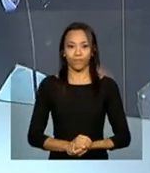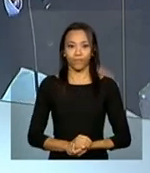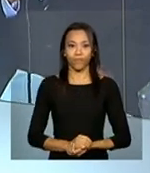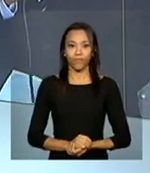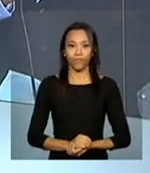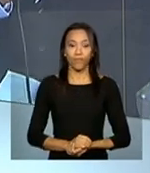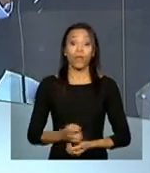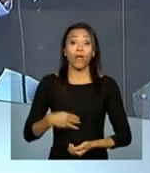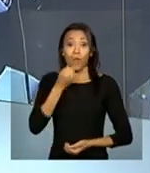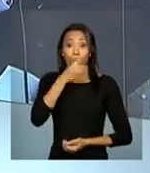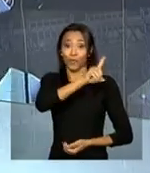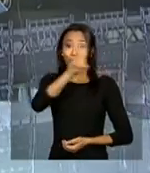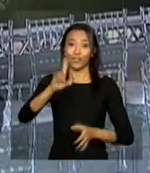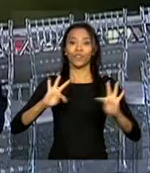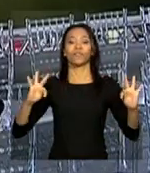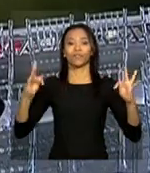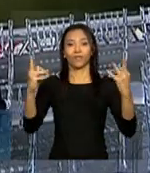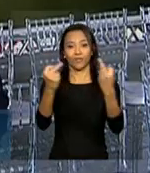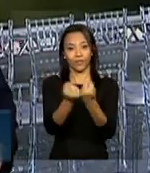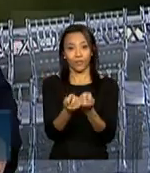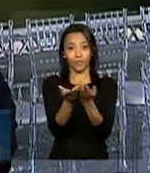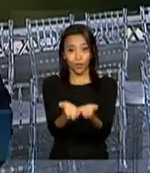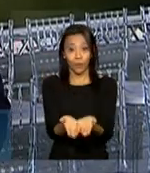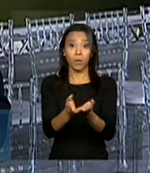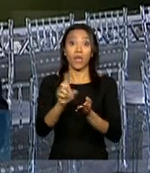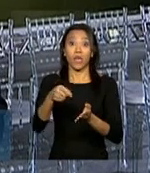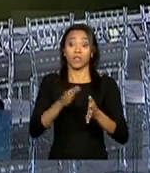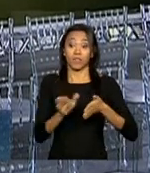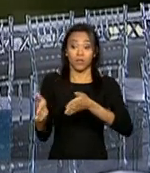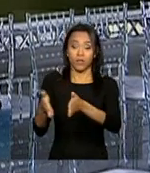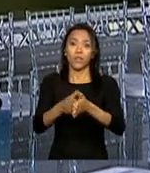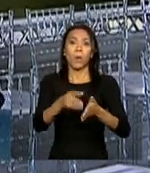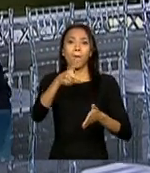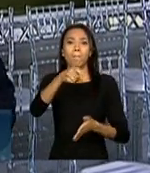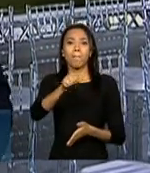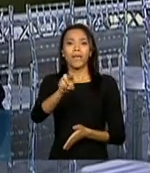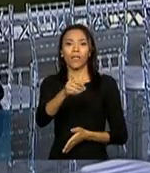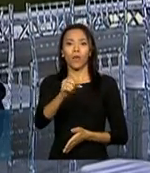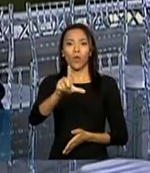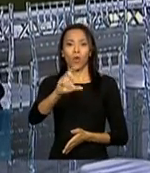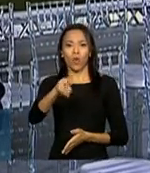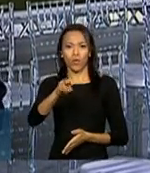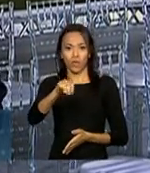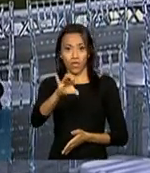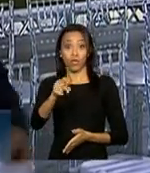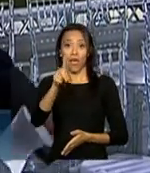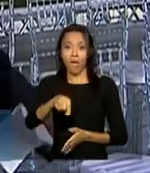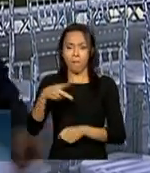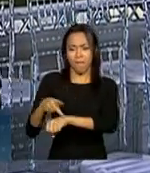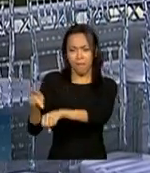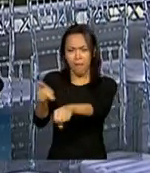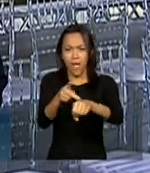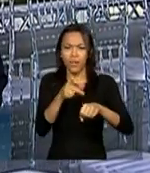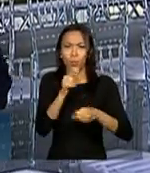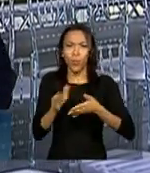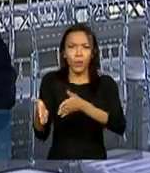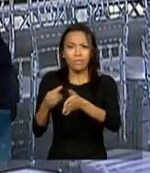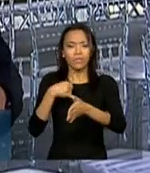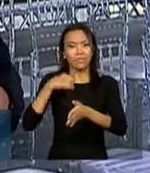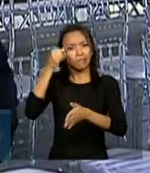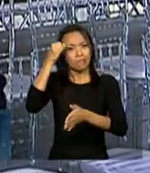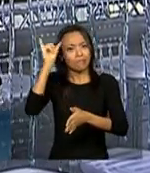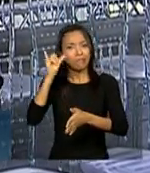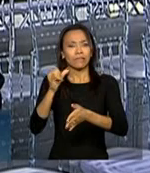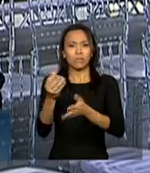Bom dia, Malu. Bom dia a todos. O Pedral do Lourenço é um trecho de formações rochosas no Rio Tocantins que impede a navegação nos